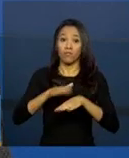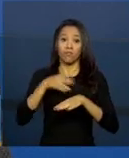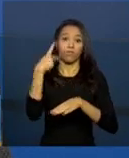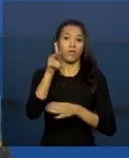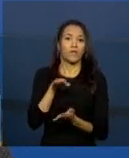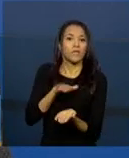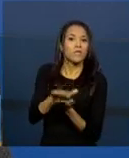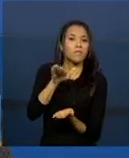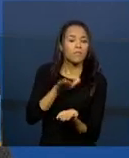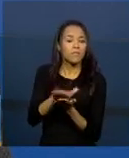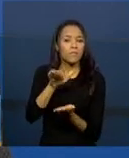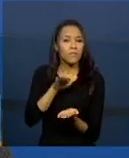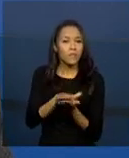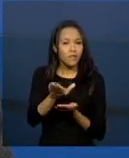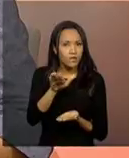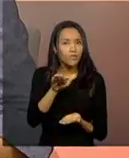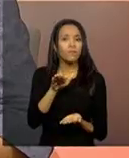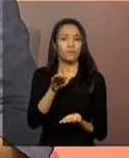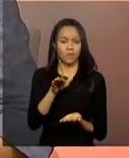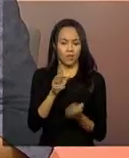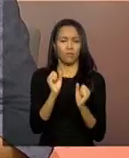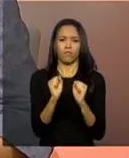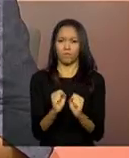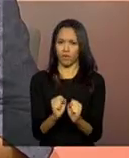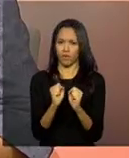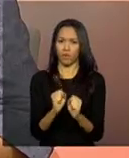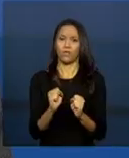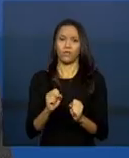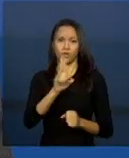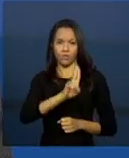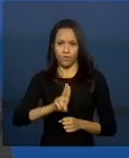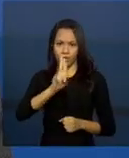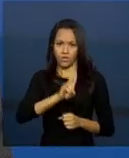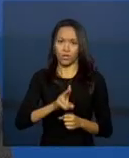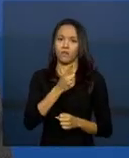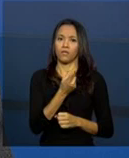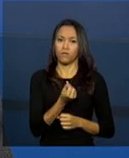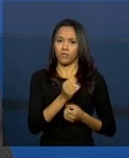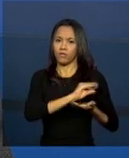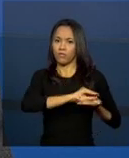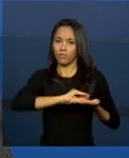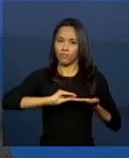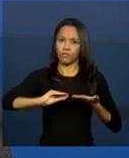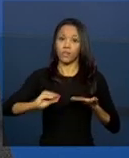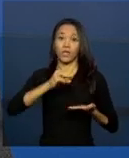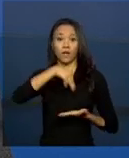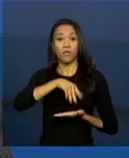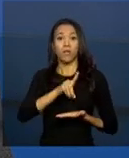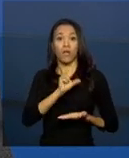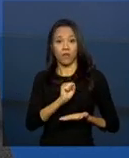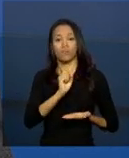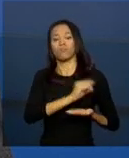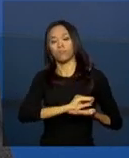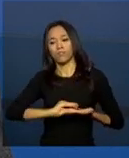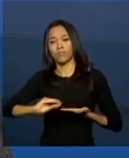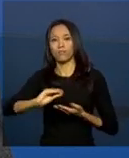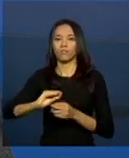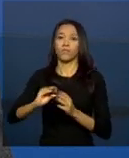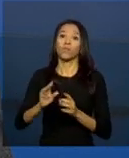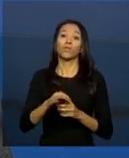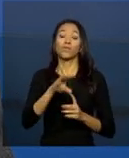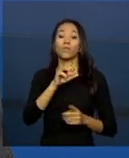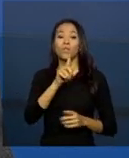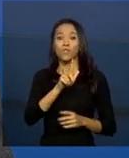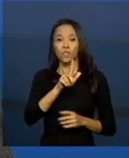esta impressão, o município pode utilizar recursos que são transferidos pelo MDS, então temos os recursos do IGD